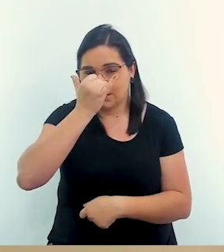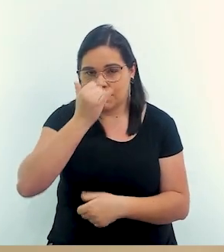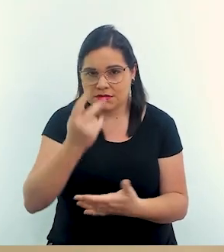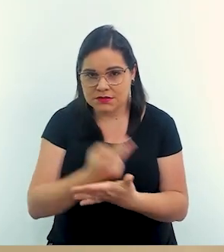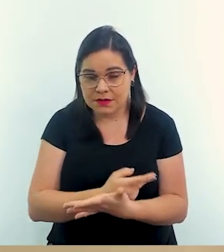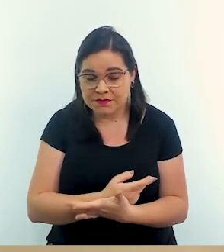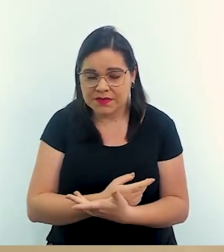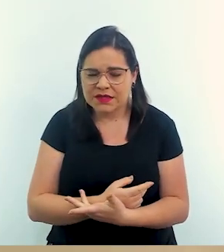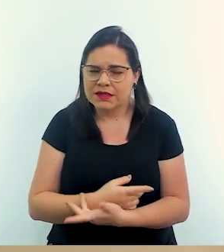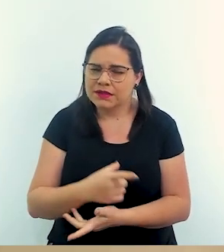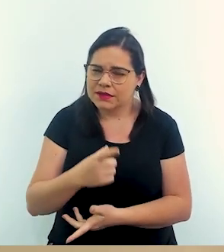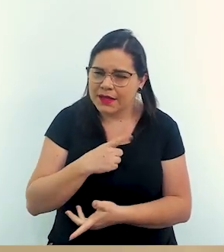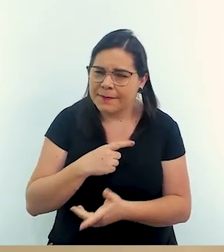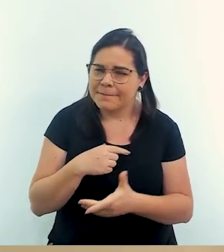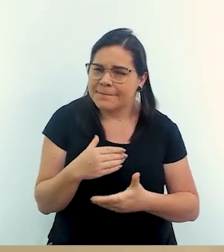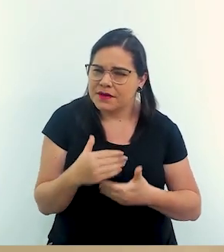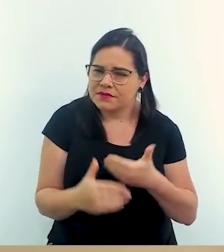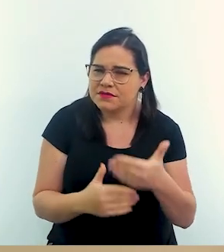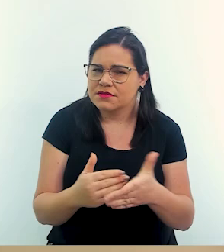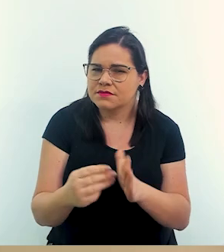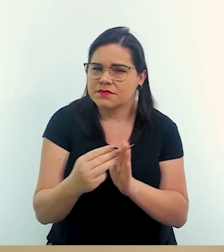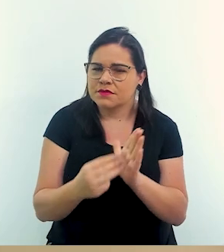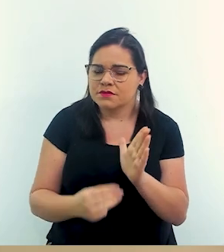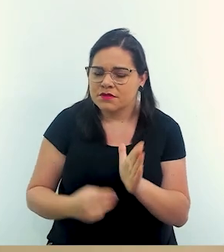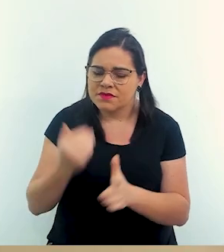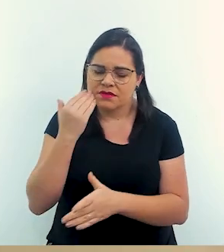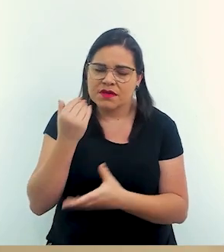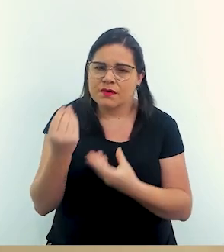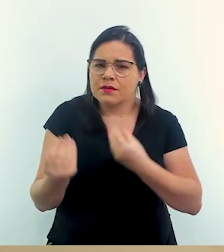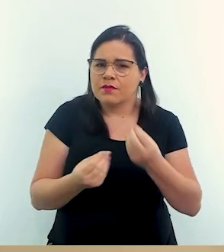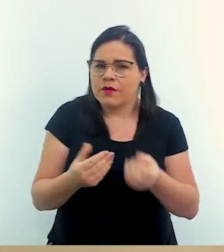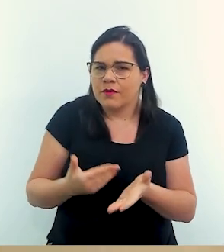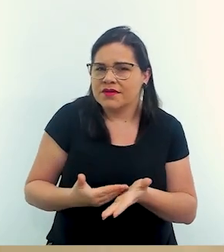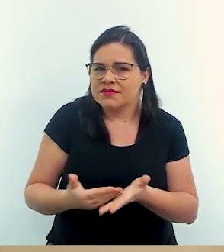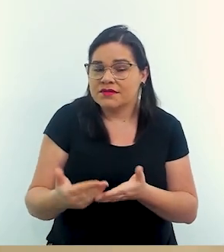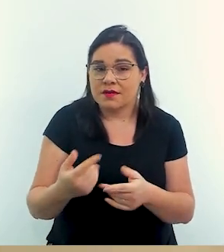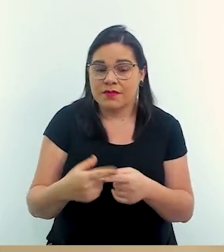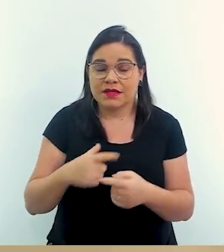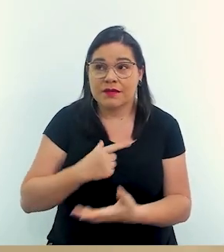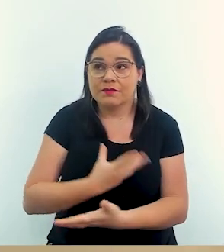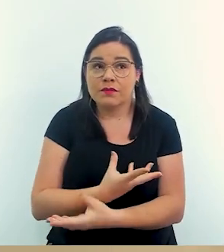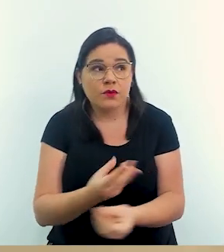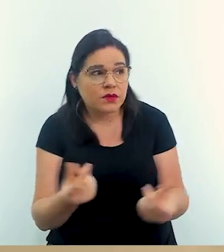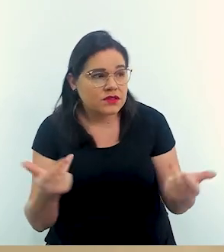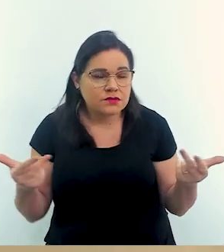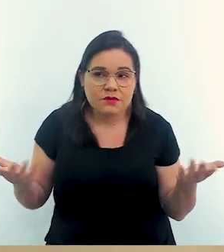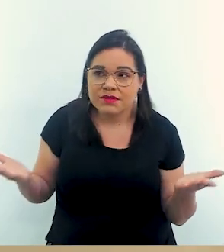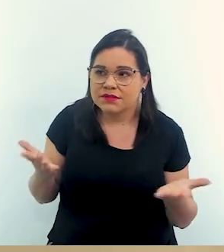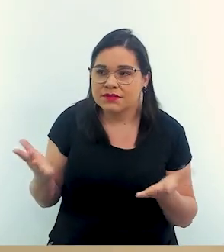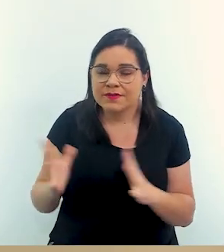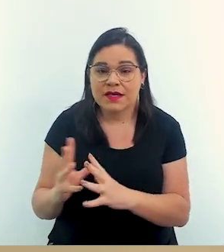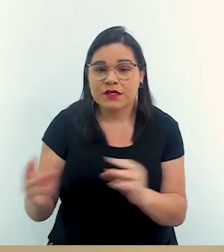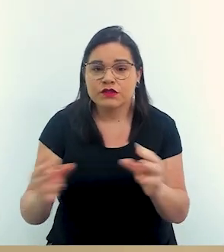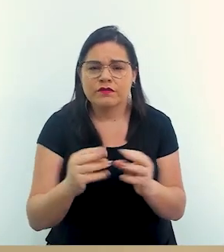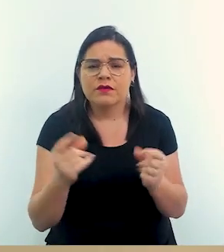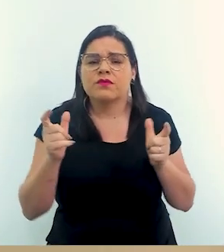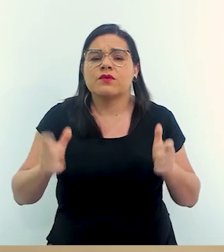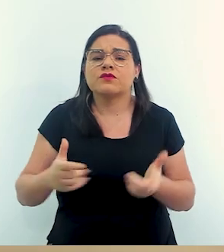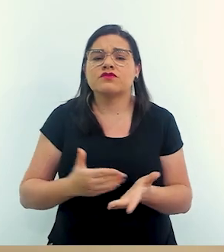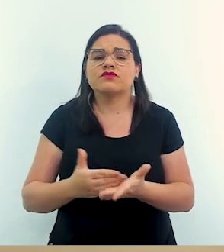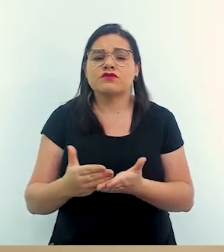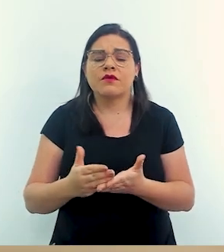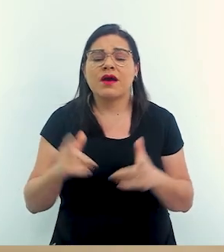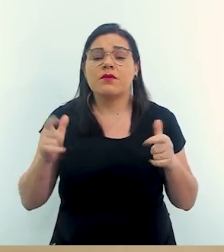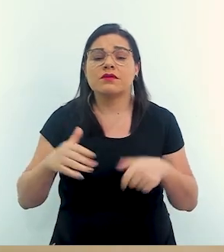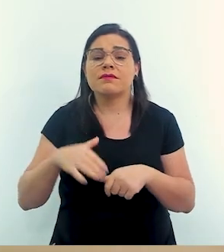possível a gente ter processo e metodologia pra saber por onde começar? Porque são muitas coisas pra resolver, né? Então, por onde a gente começa?